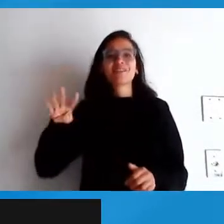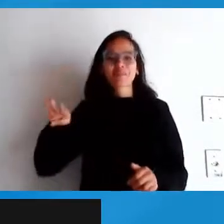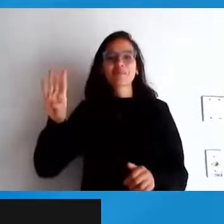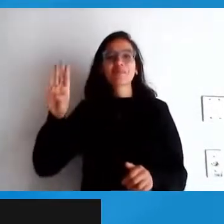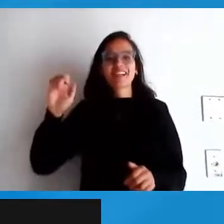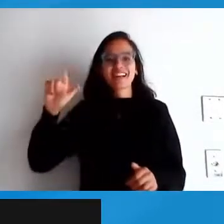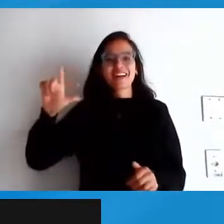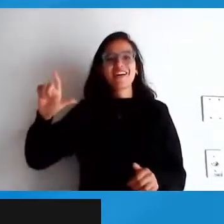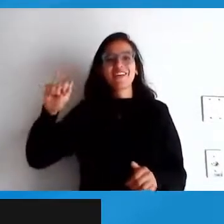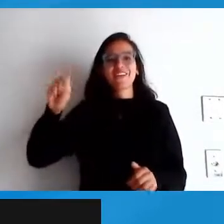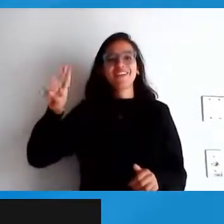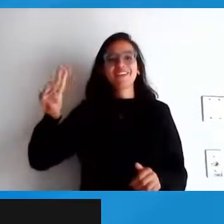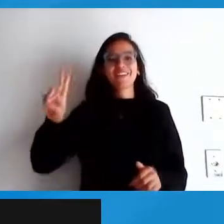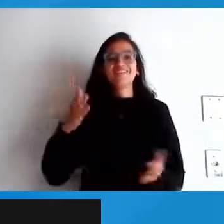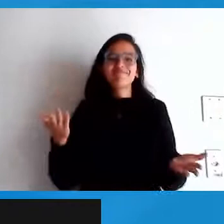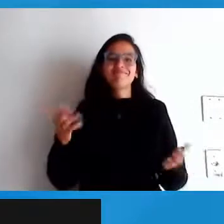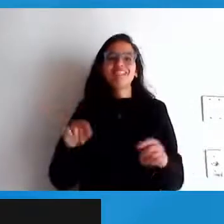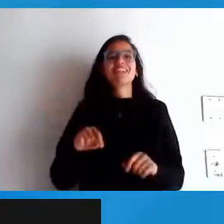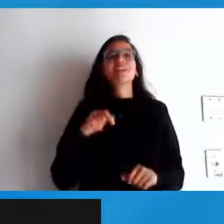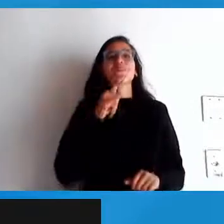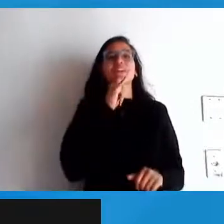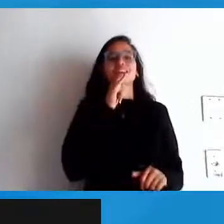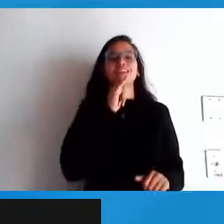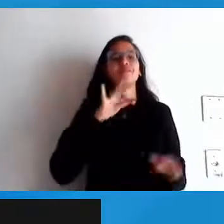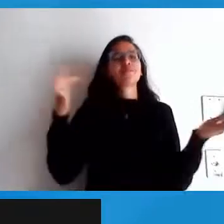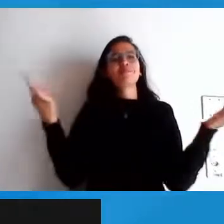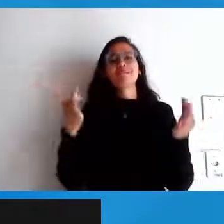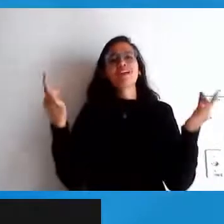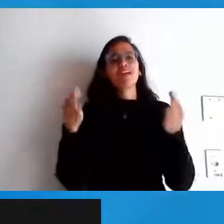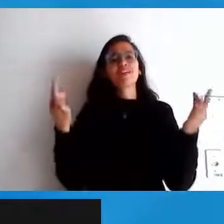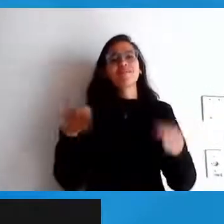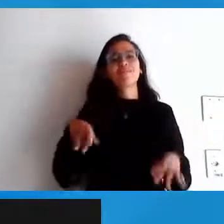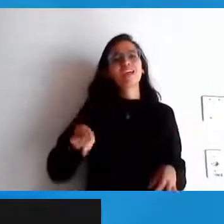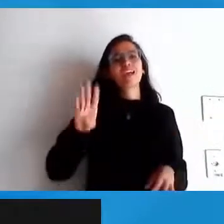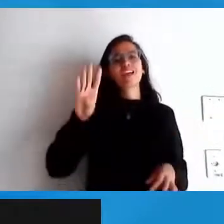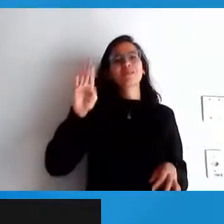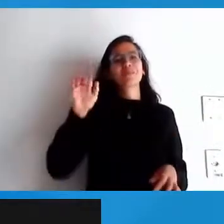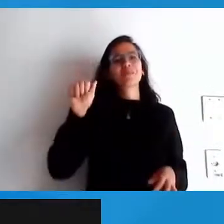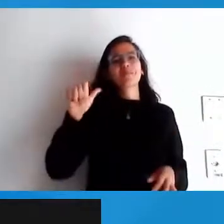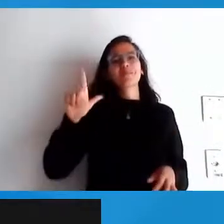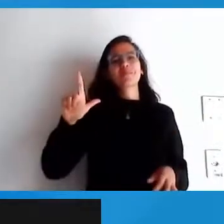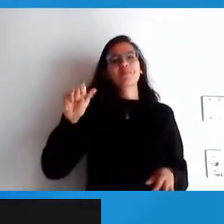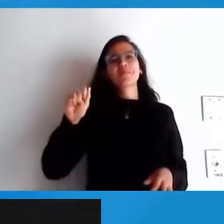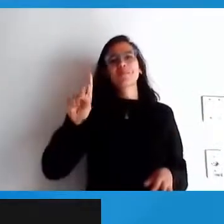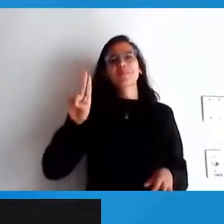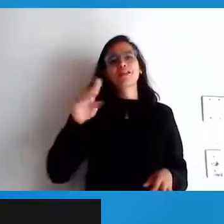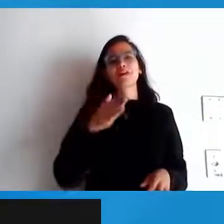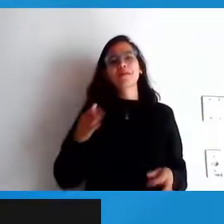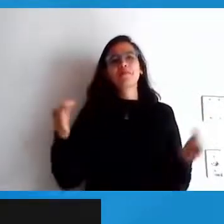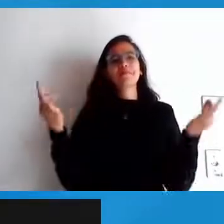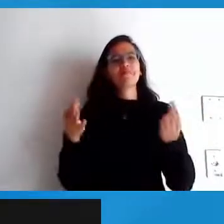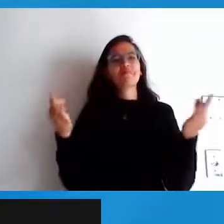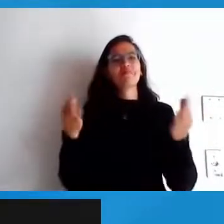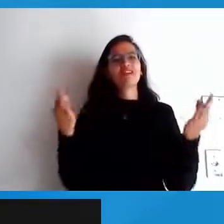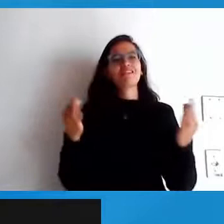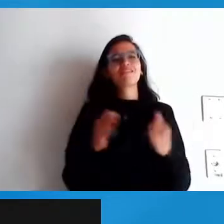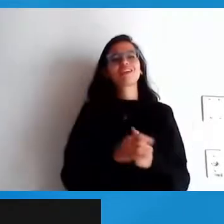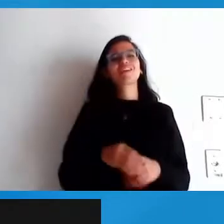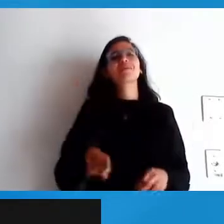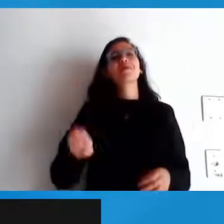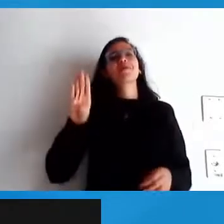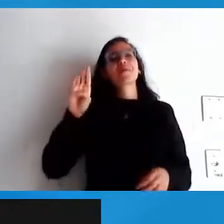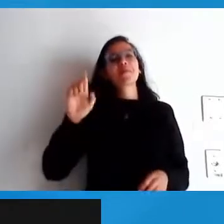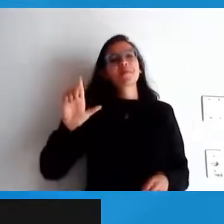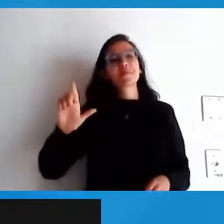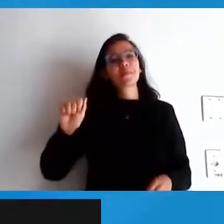perfeito blau perfeito senhores vamos parando por aqui a nossa palestra do blau araújo eu agradeço muito